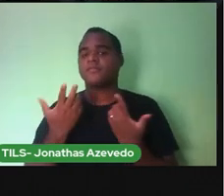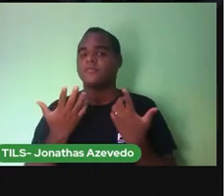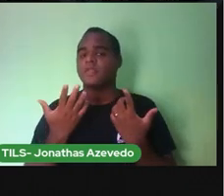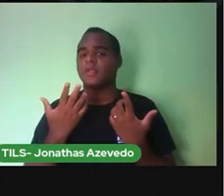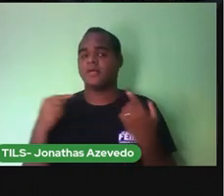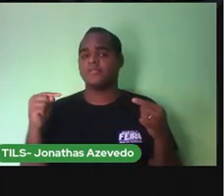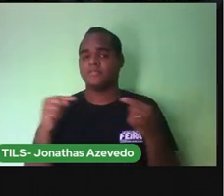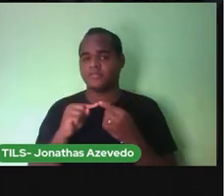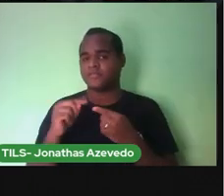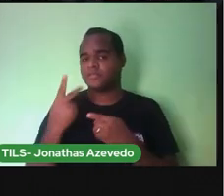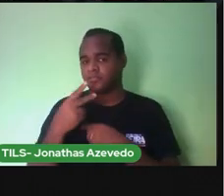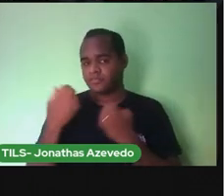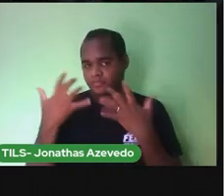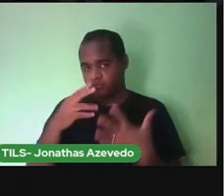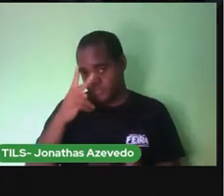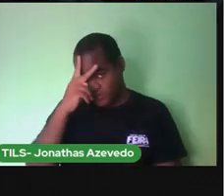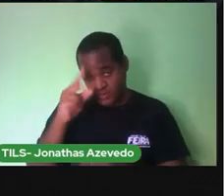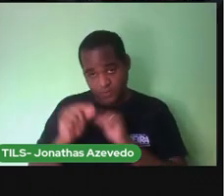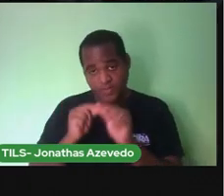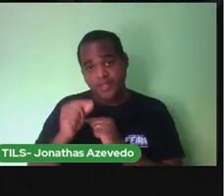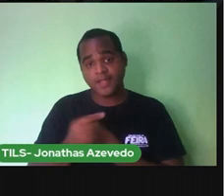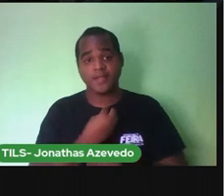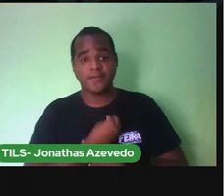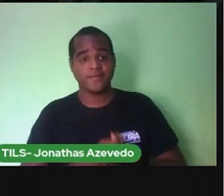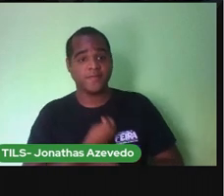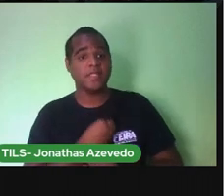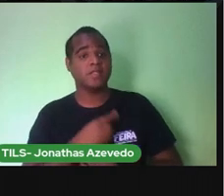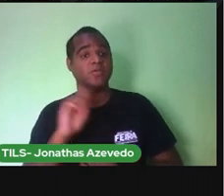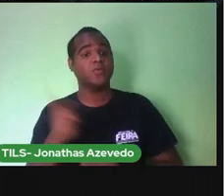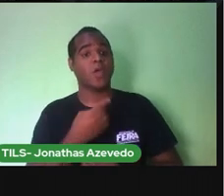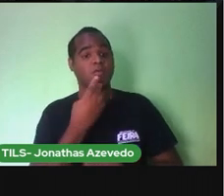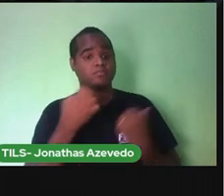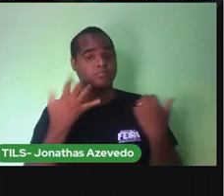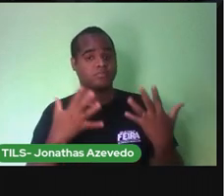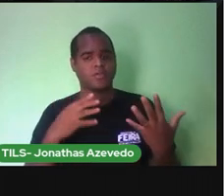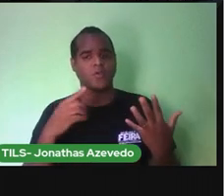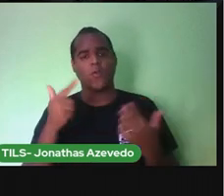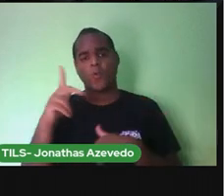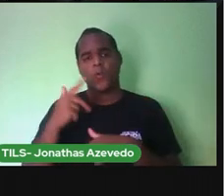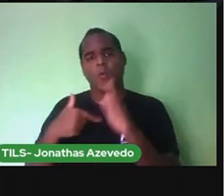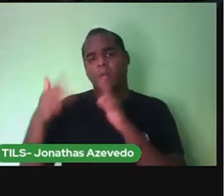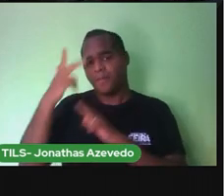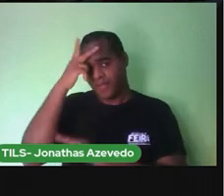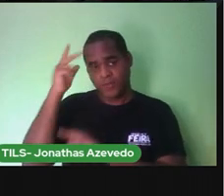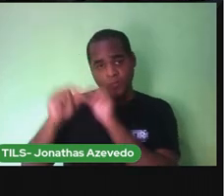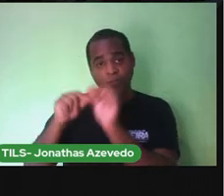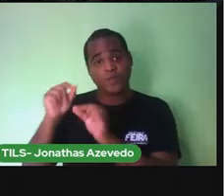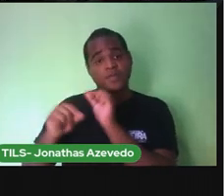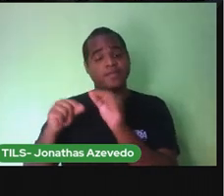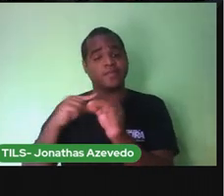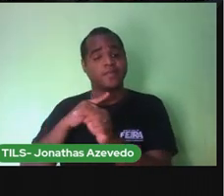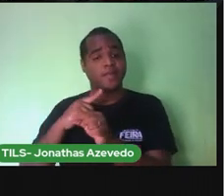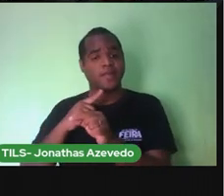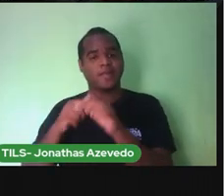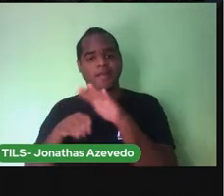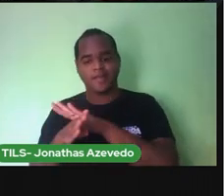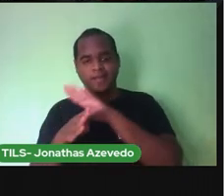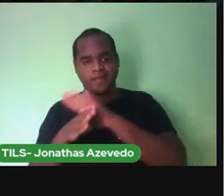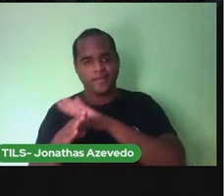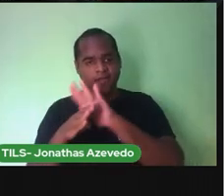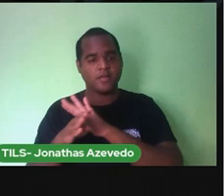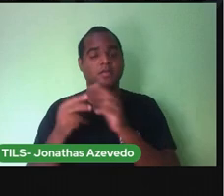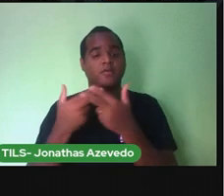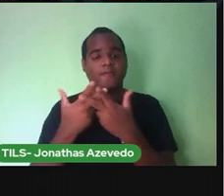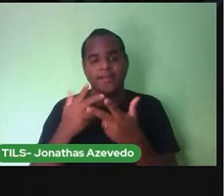ela é vivida por nós e que outras pessoas terão acesso a essa história